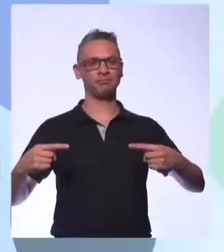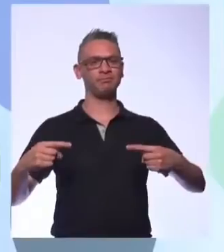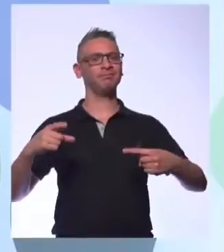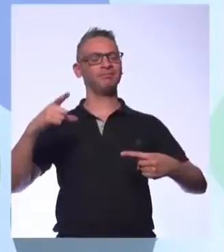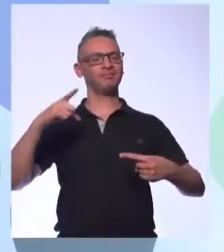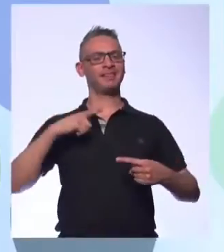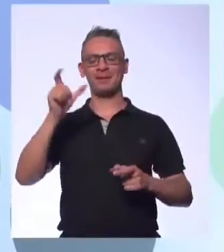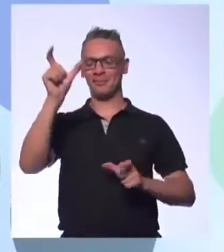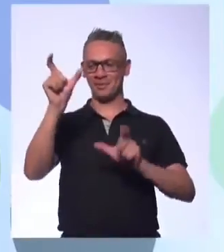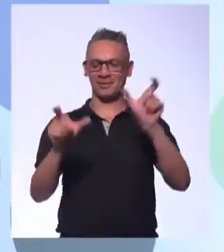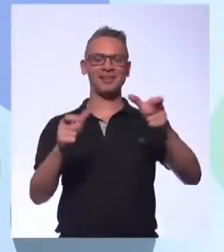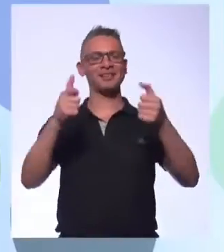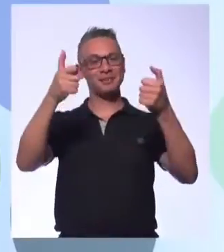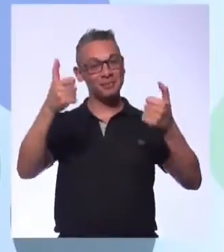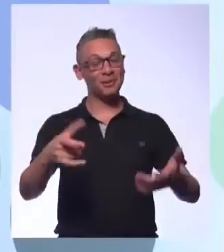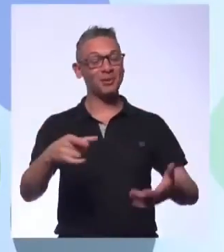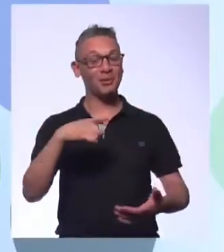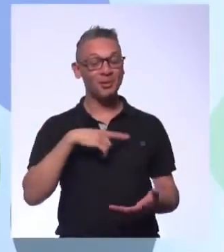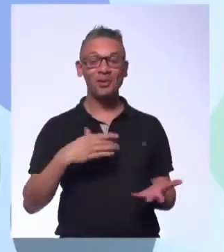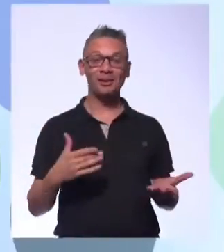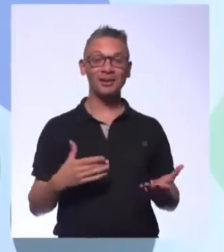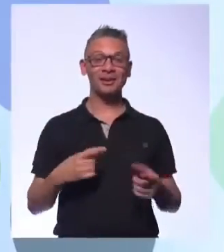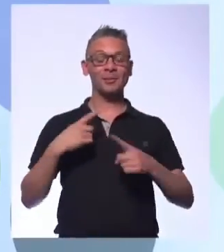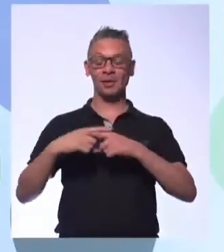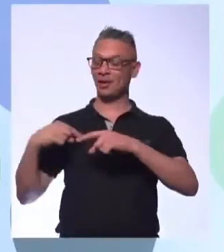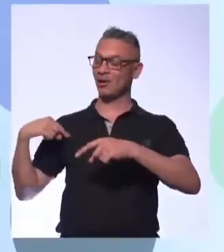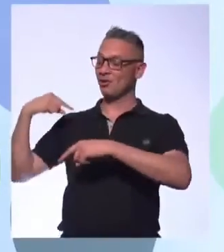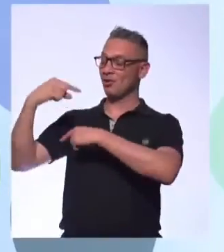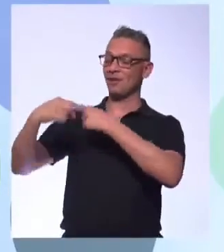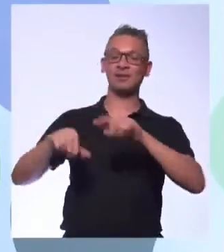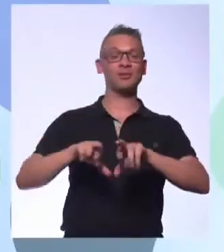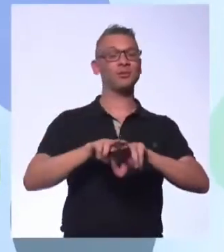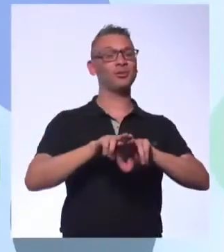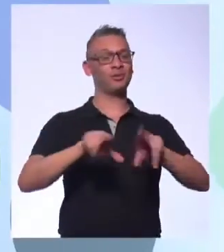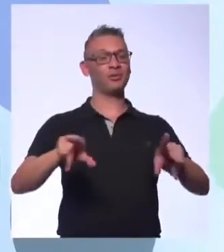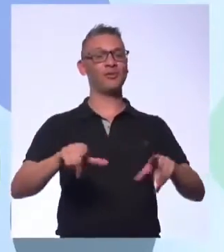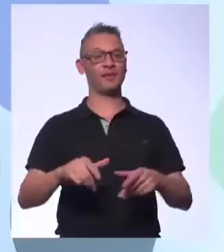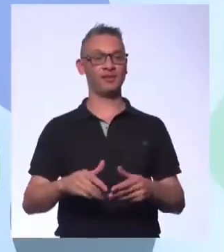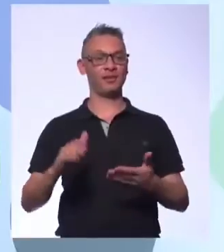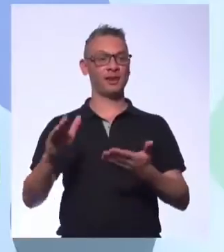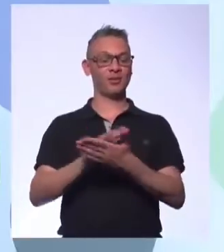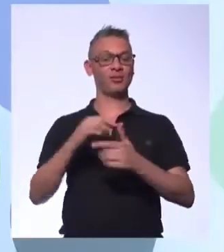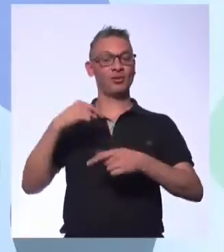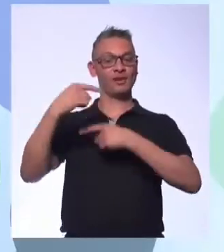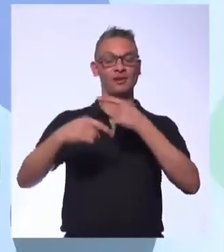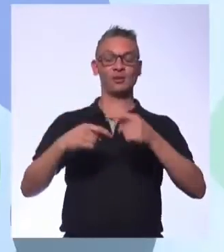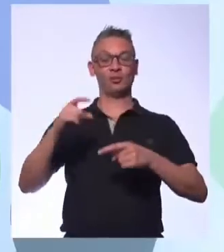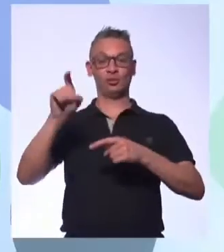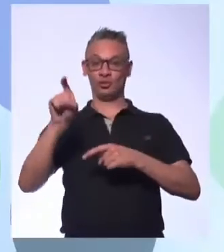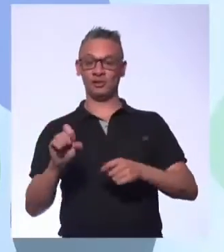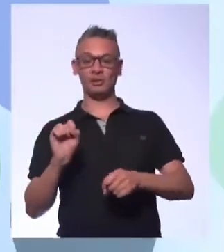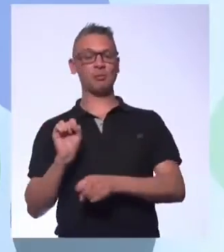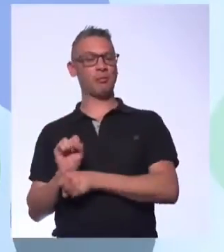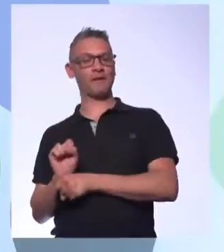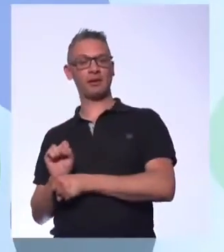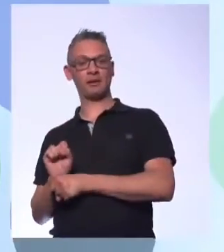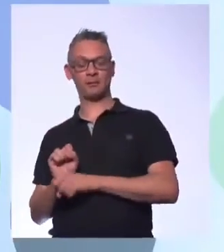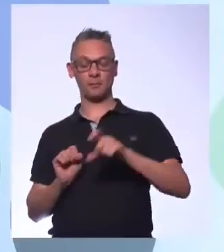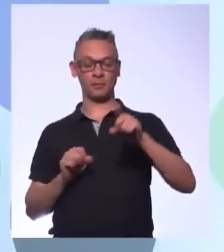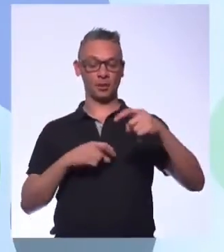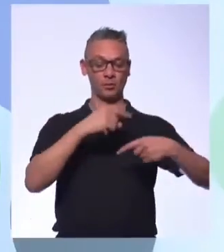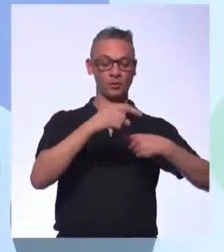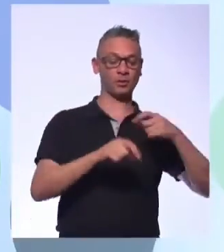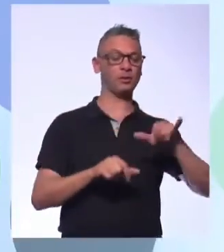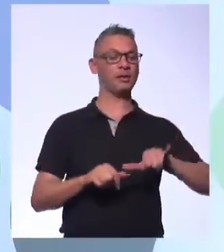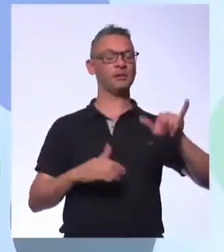personagem da reportagem disse, porque as gerações são outras. A geração X é aquela que fica mais parada no ambiente. A geração Y, que está mais